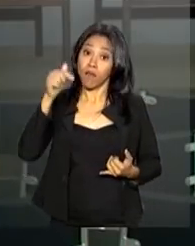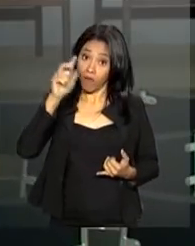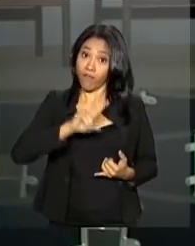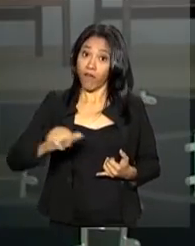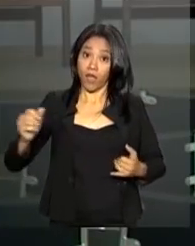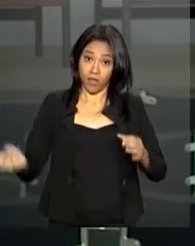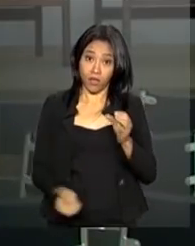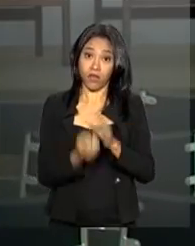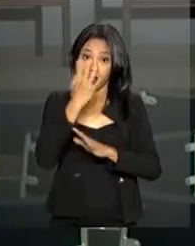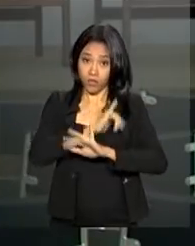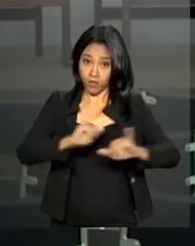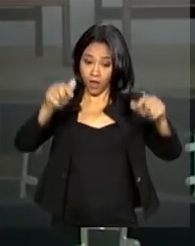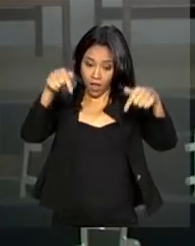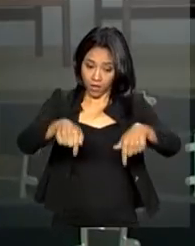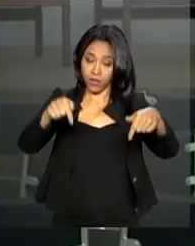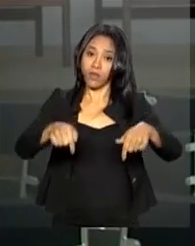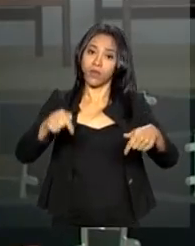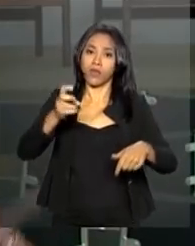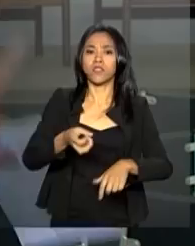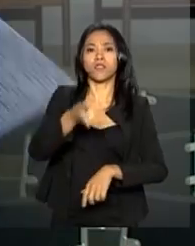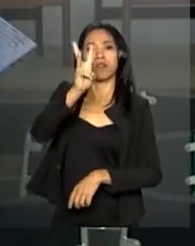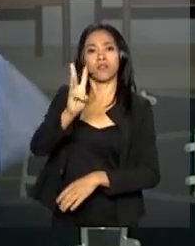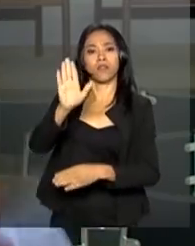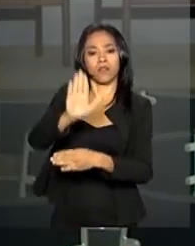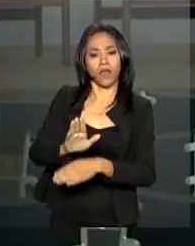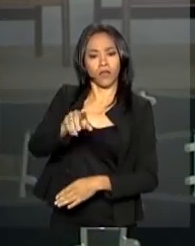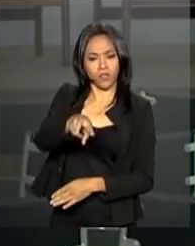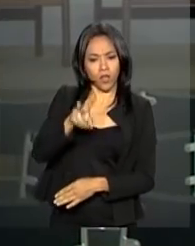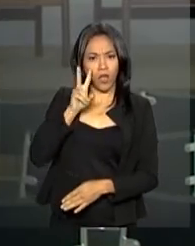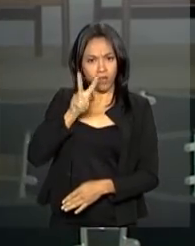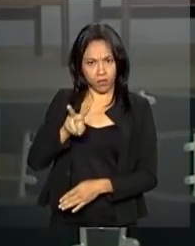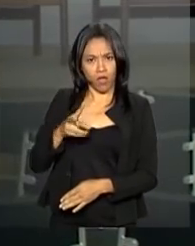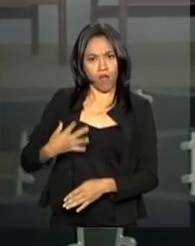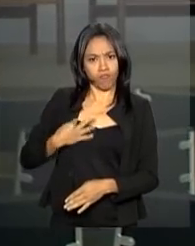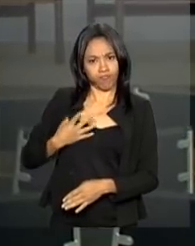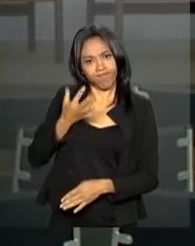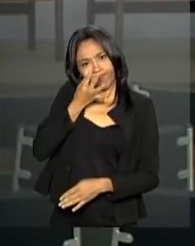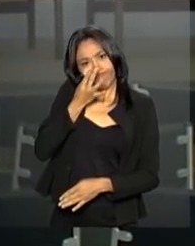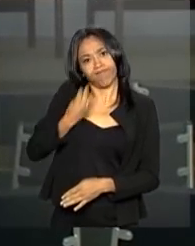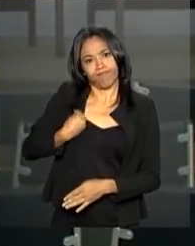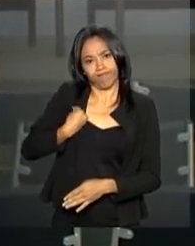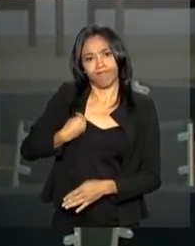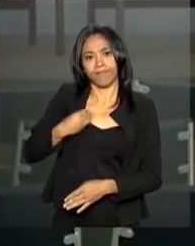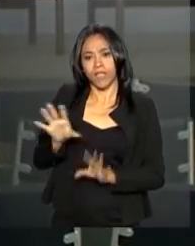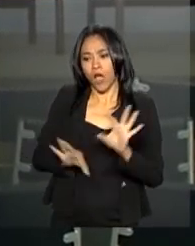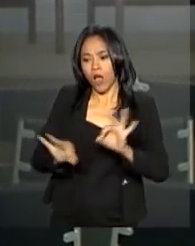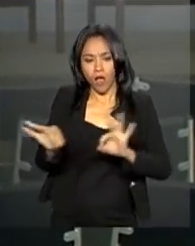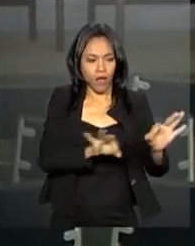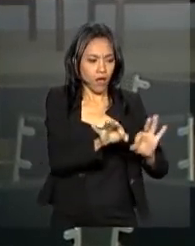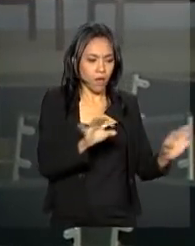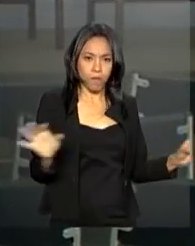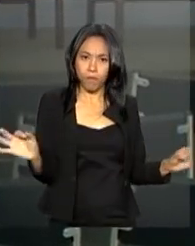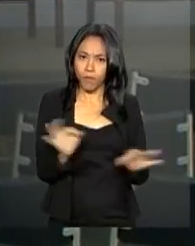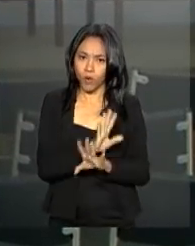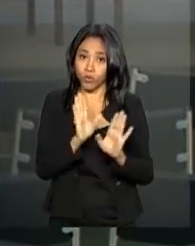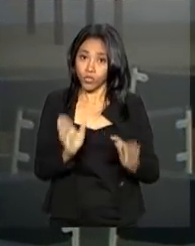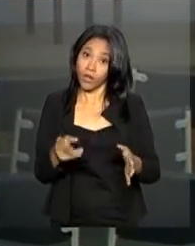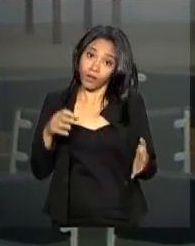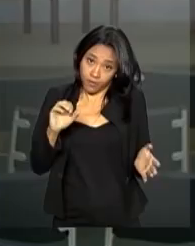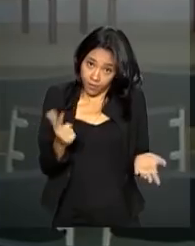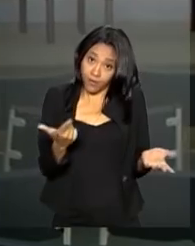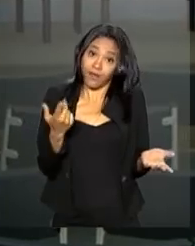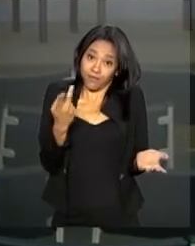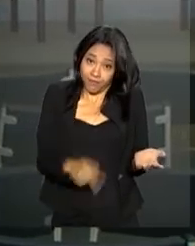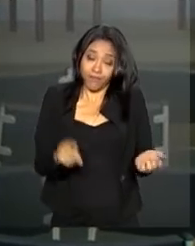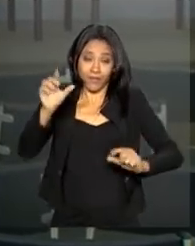no Palácio do Planalto, às 3 horas da tarde. Como vocês podem ver, a gente já está no local do evento, já está tudo pronto. E a TV NBR, claro,